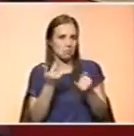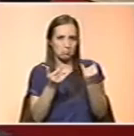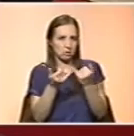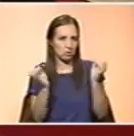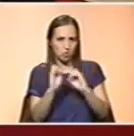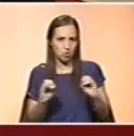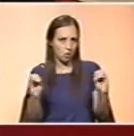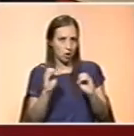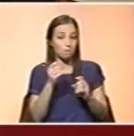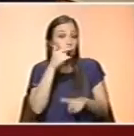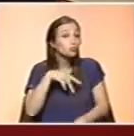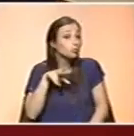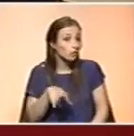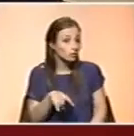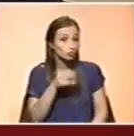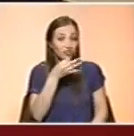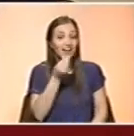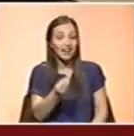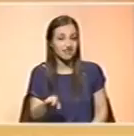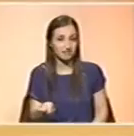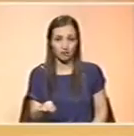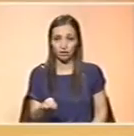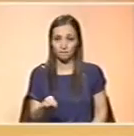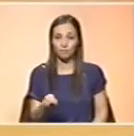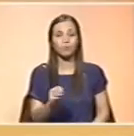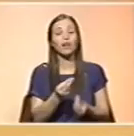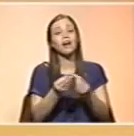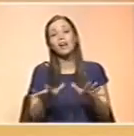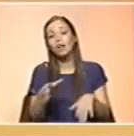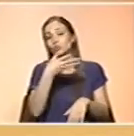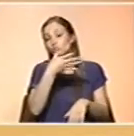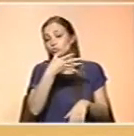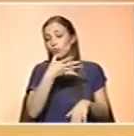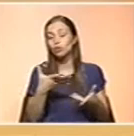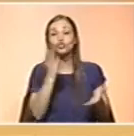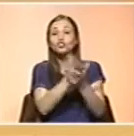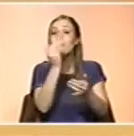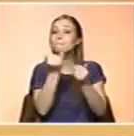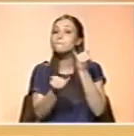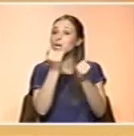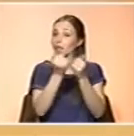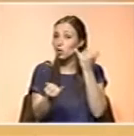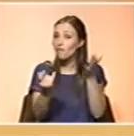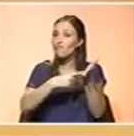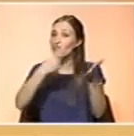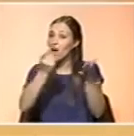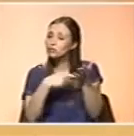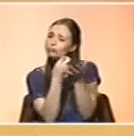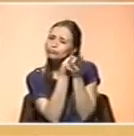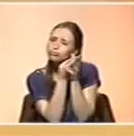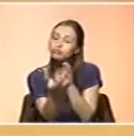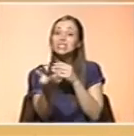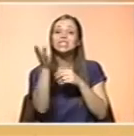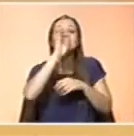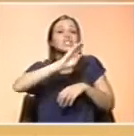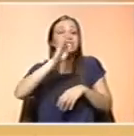portuguesa em geral. Eu estou a falar da criança. A criança, como digo, só estará em risco de ter carências várias se